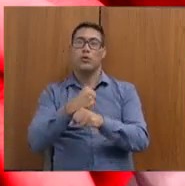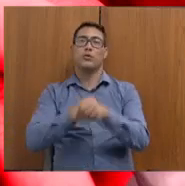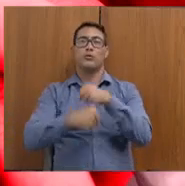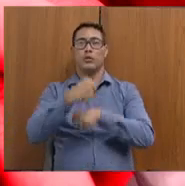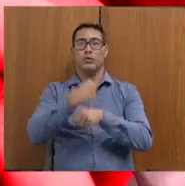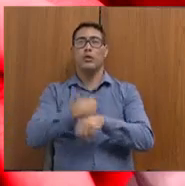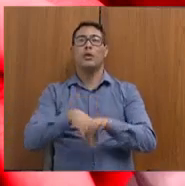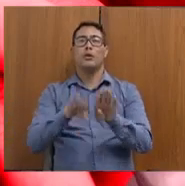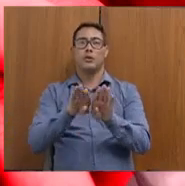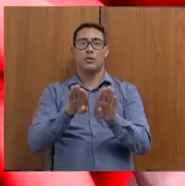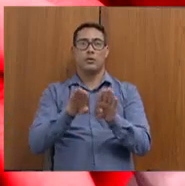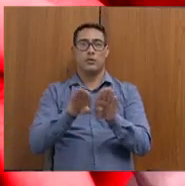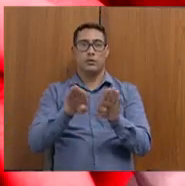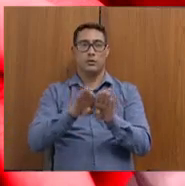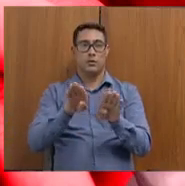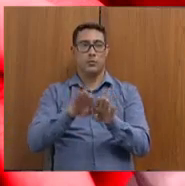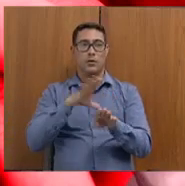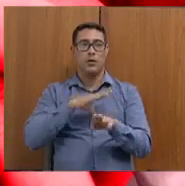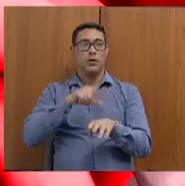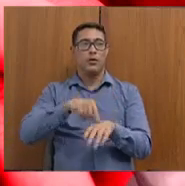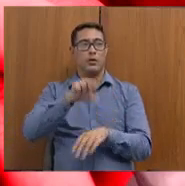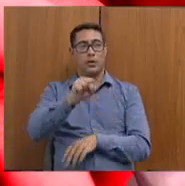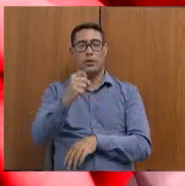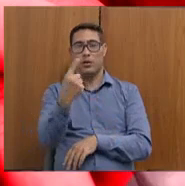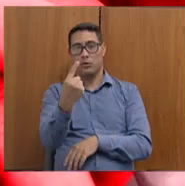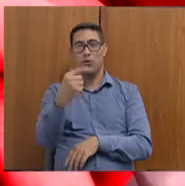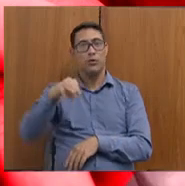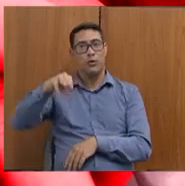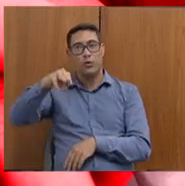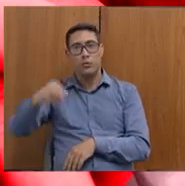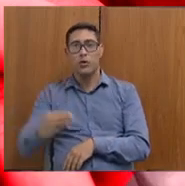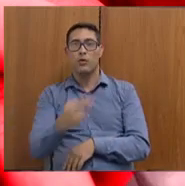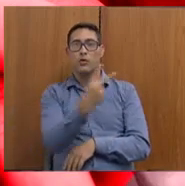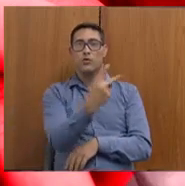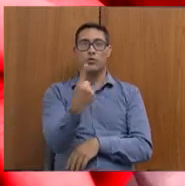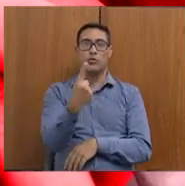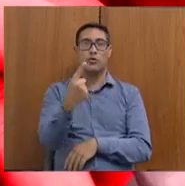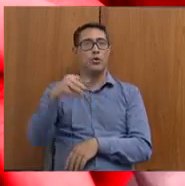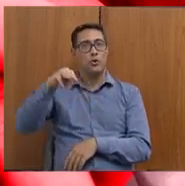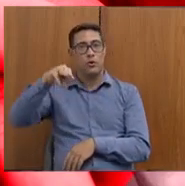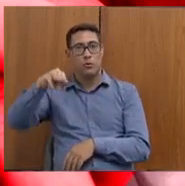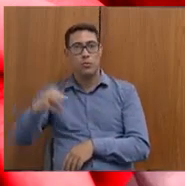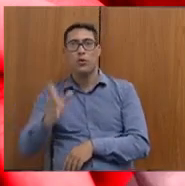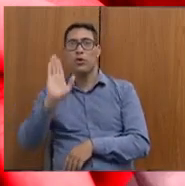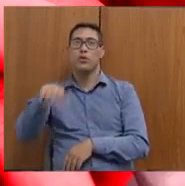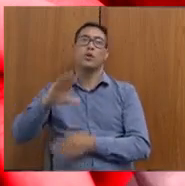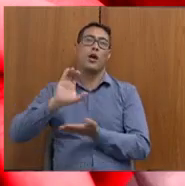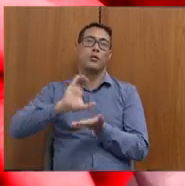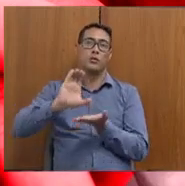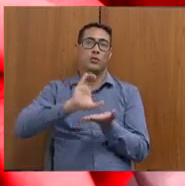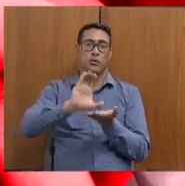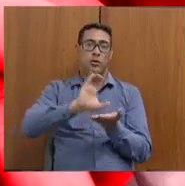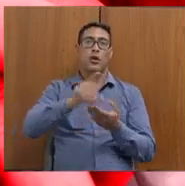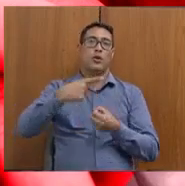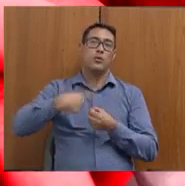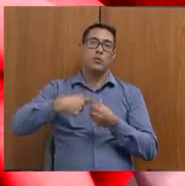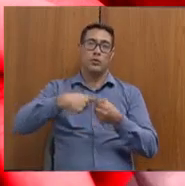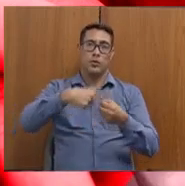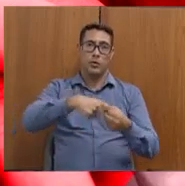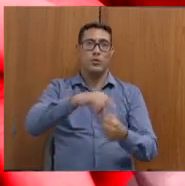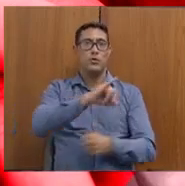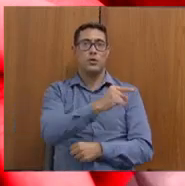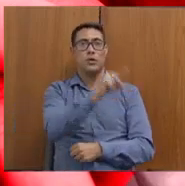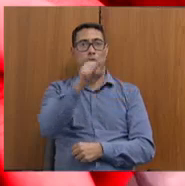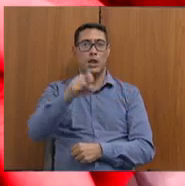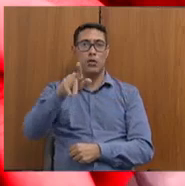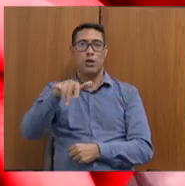Também, desses R 81 milhões, R$ 21 milhões já foram repassados aos municípios de janeiro a maio. E também fizemos o